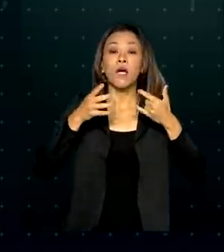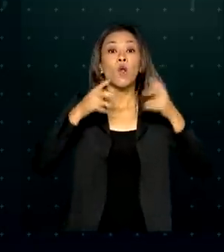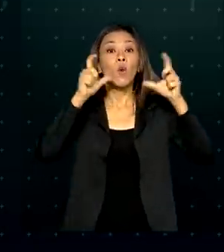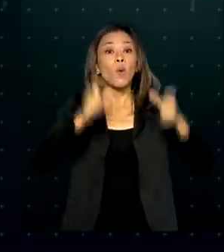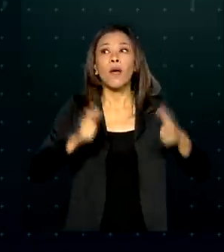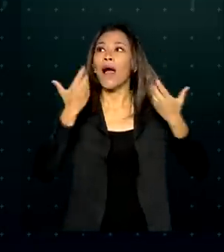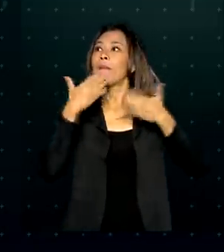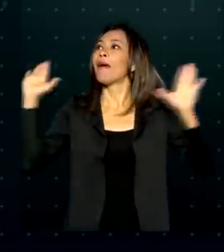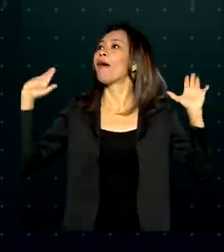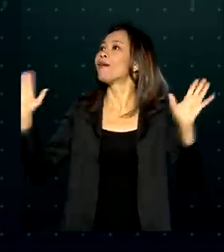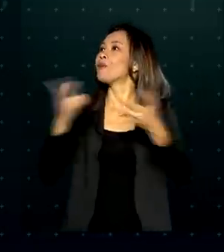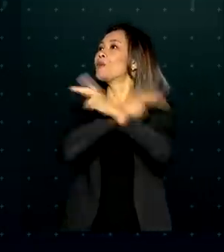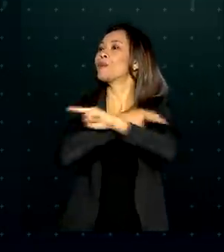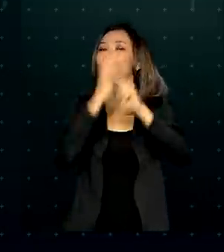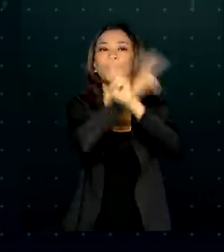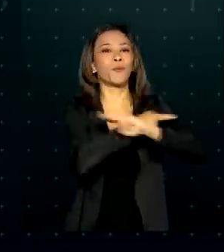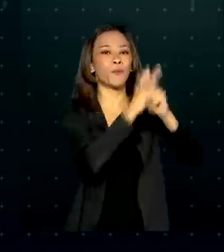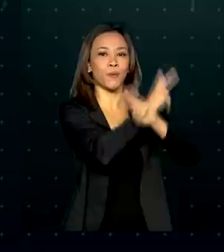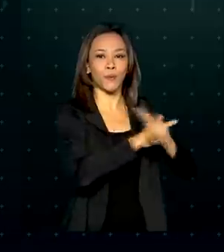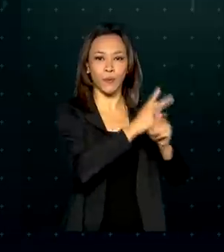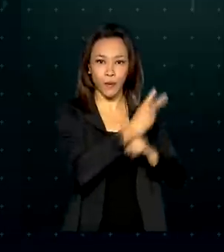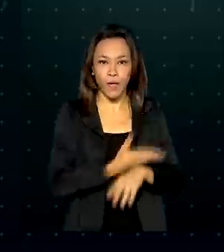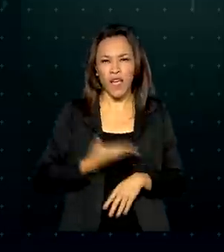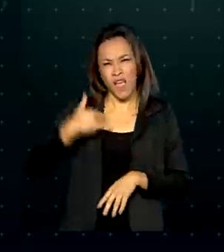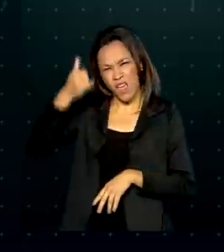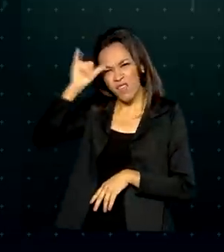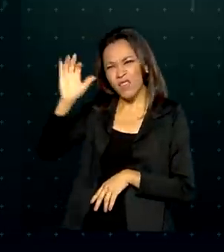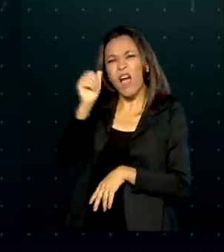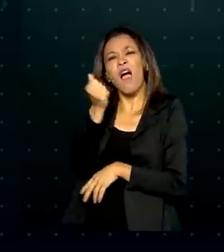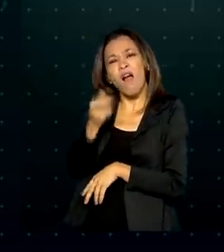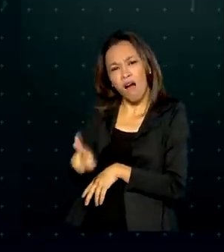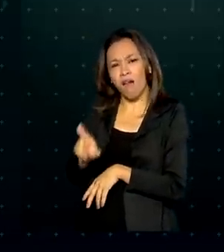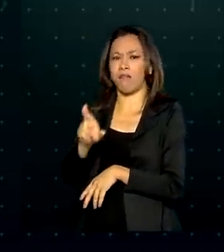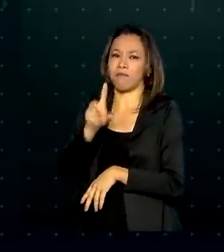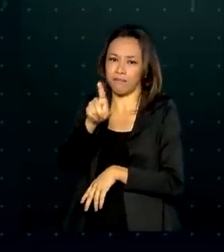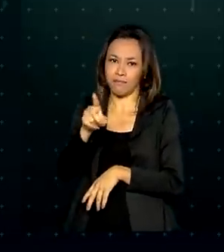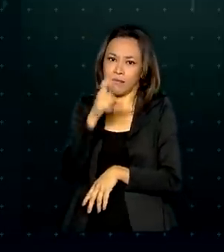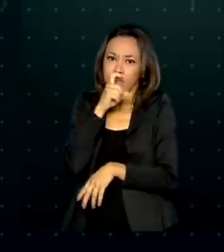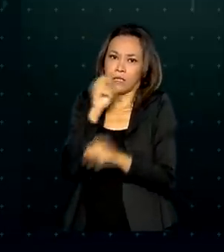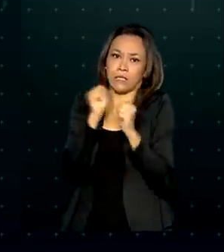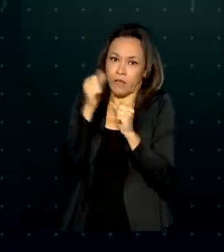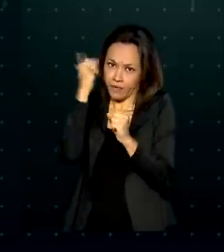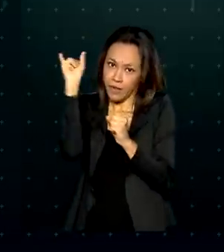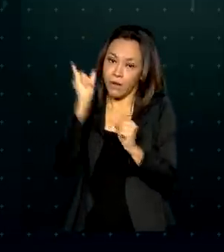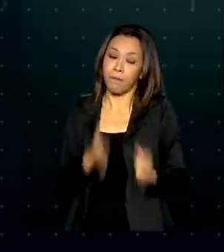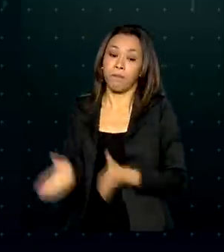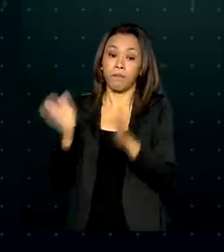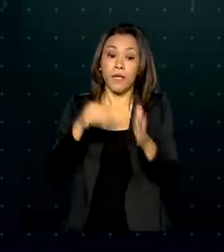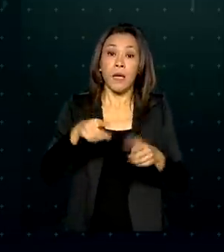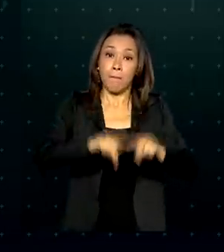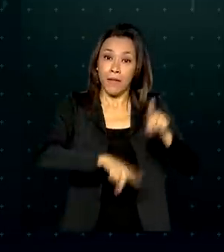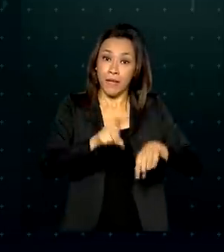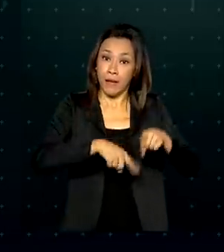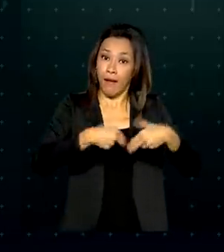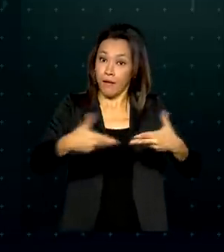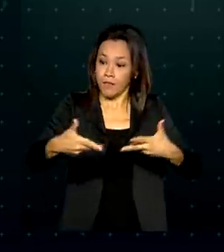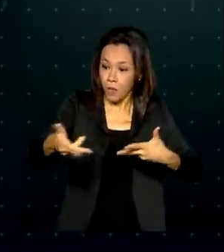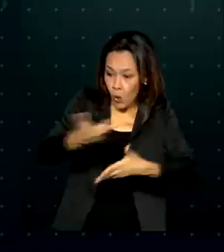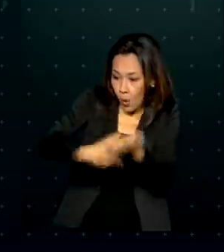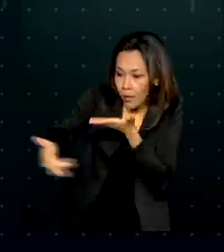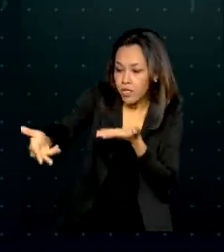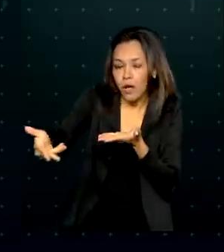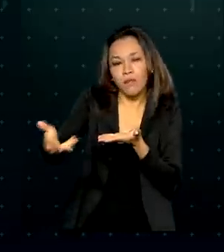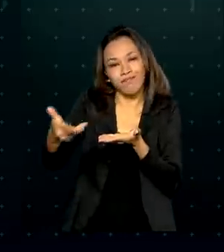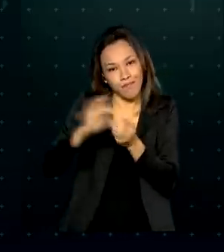ou bem ventilados. Evite ar-condicionado. Após tocarem objetos compartilhados com outros convidados,